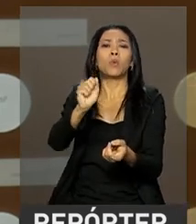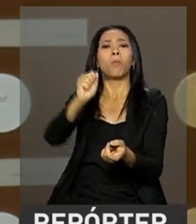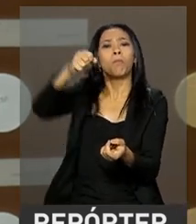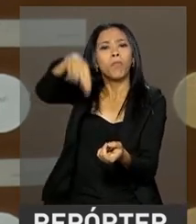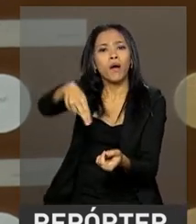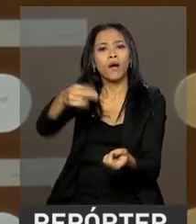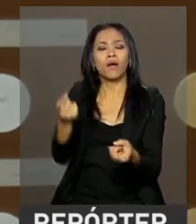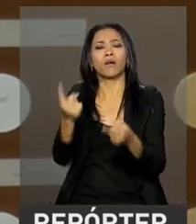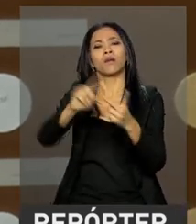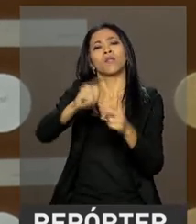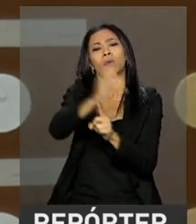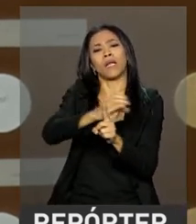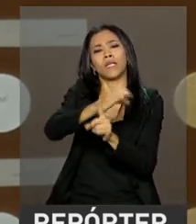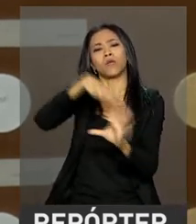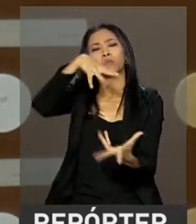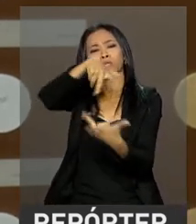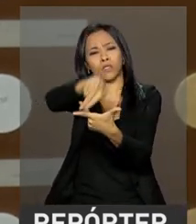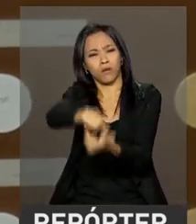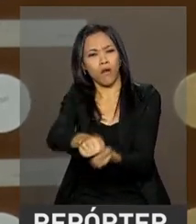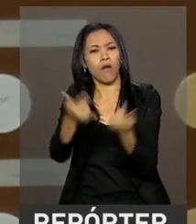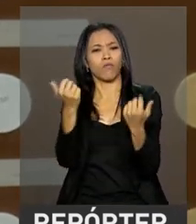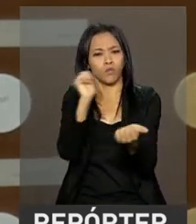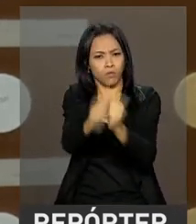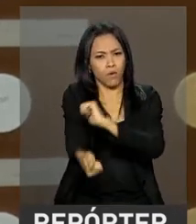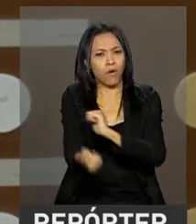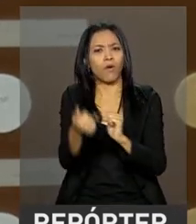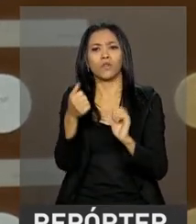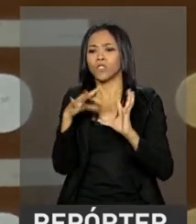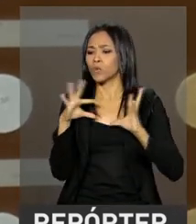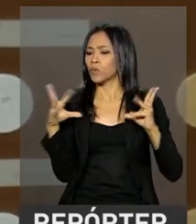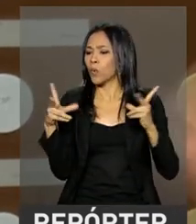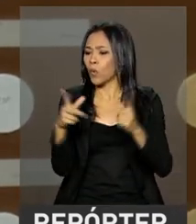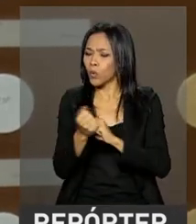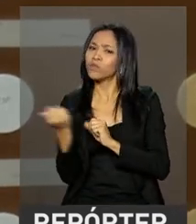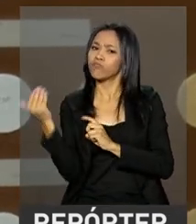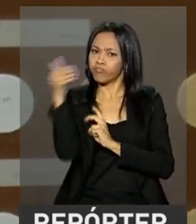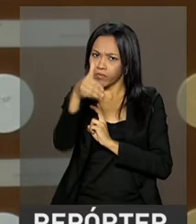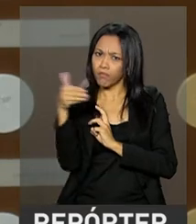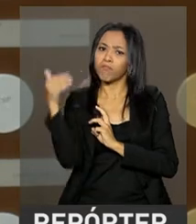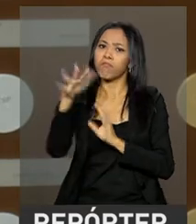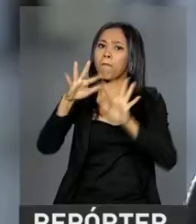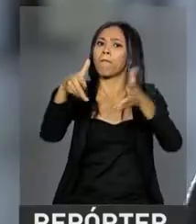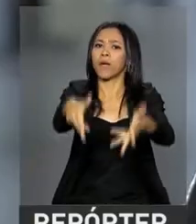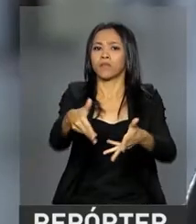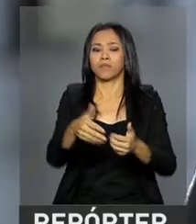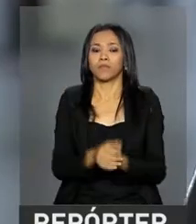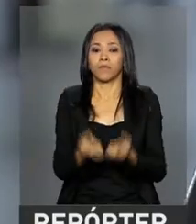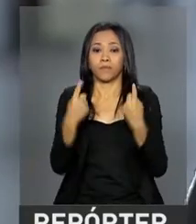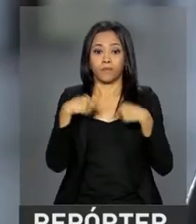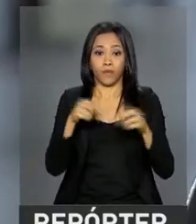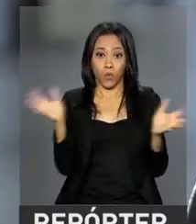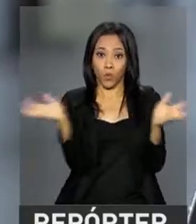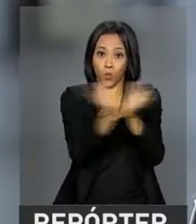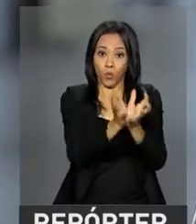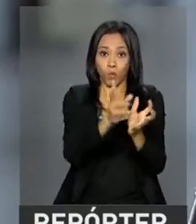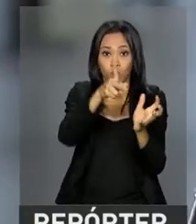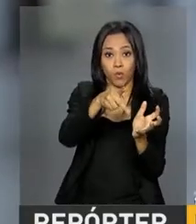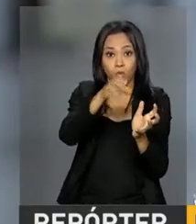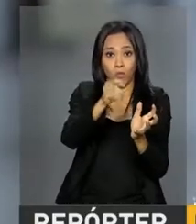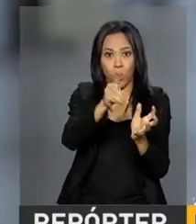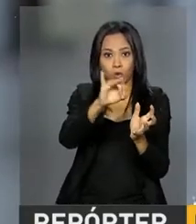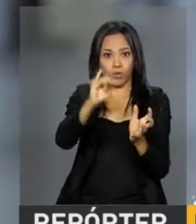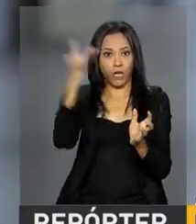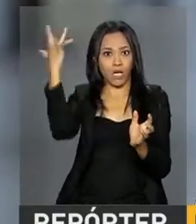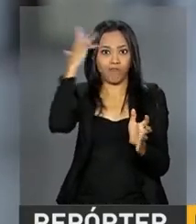calendário mundial anual que todos se submetem, todos participam. A categoria Pódio, a mais